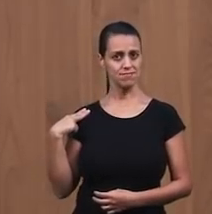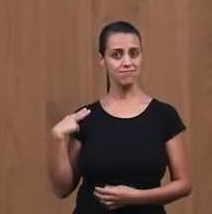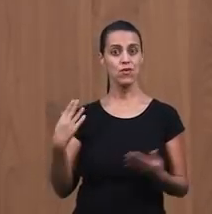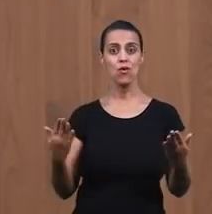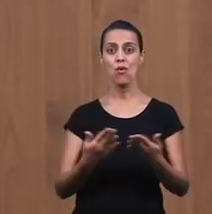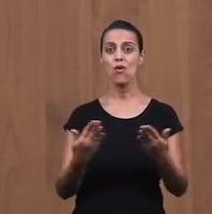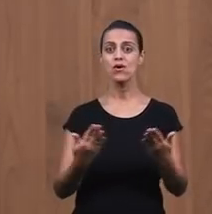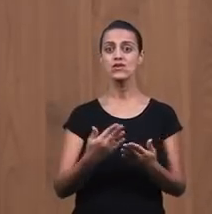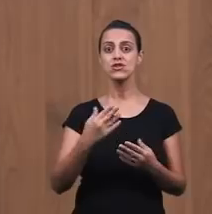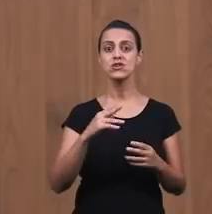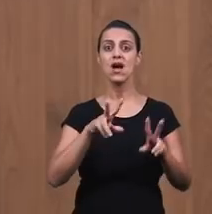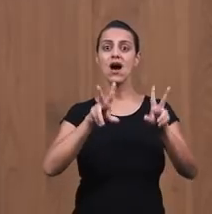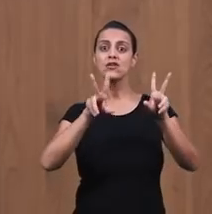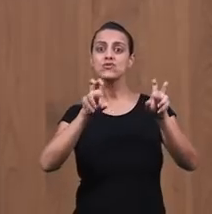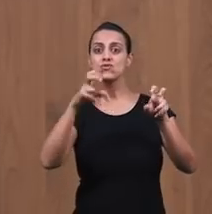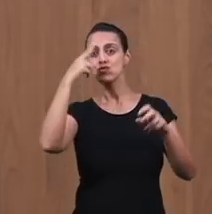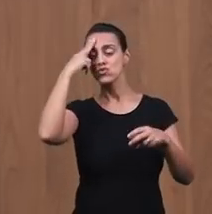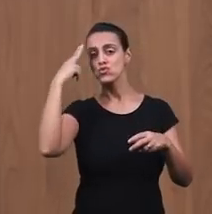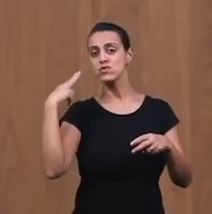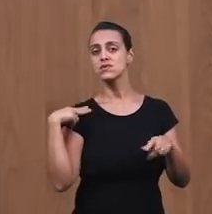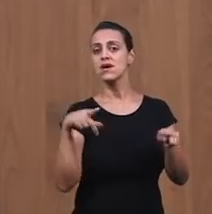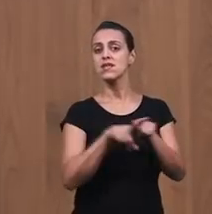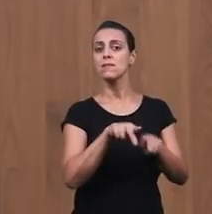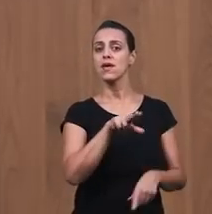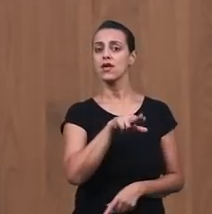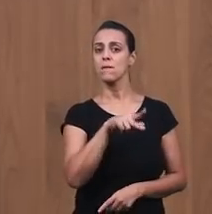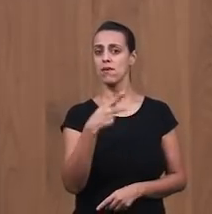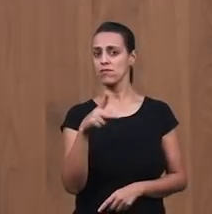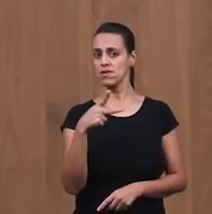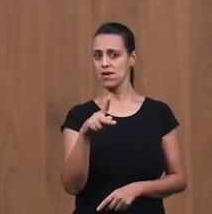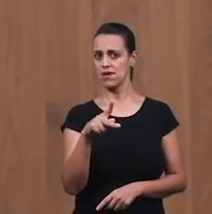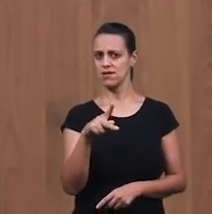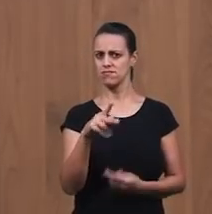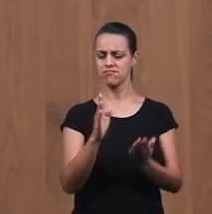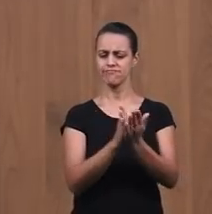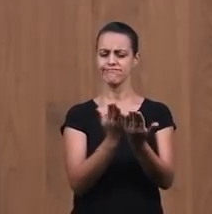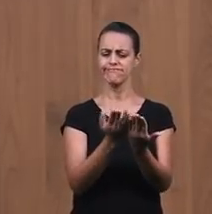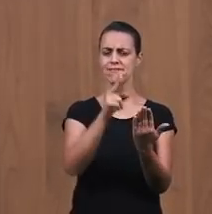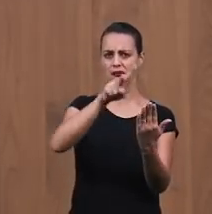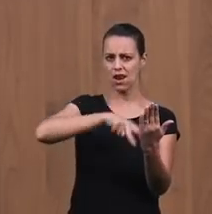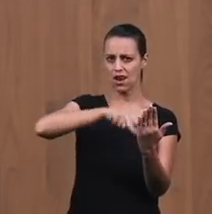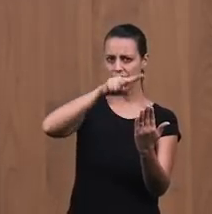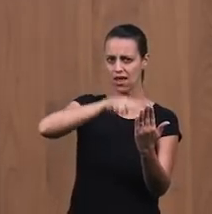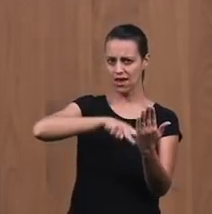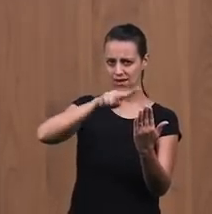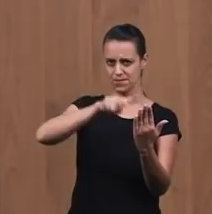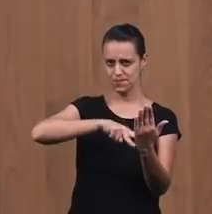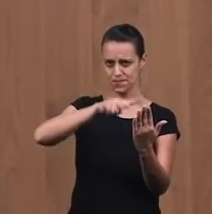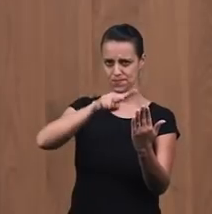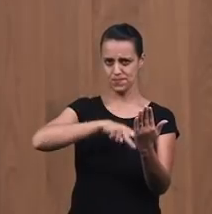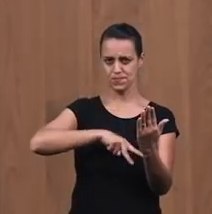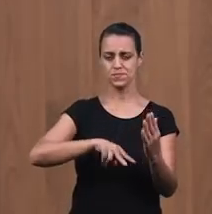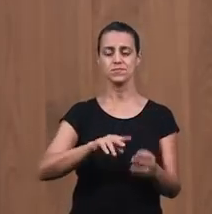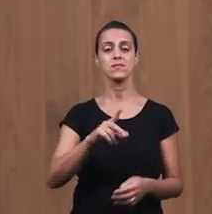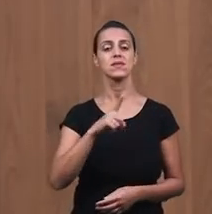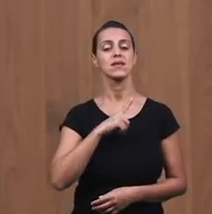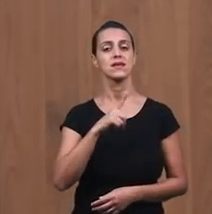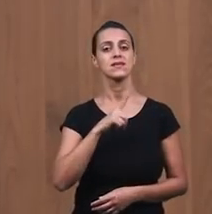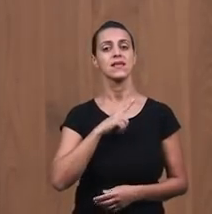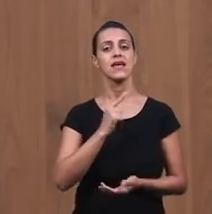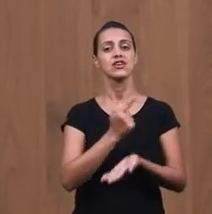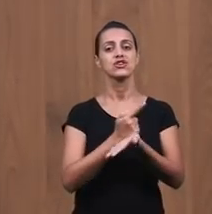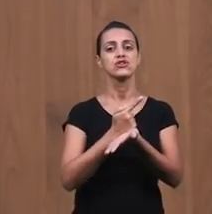irmãos Por isso eu convido vocês A lerem junto comigo O texto da Palavra de Deus Que se encontra em